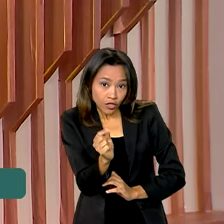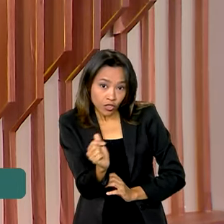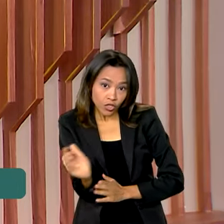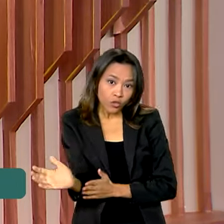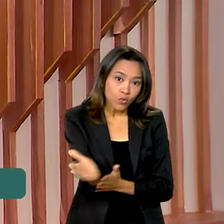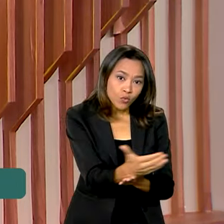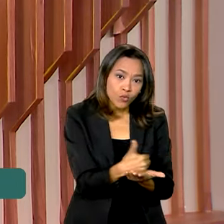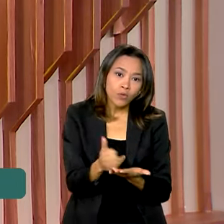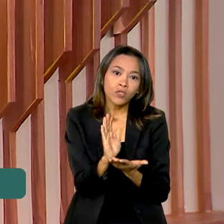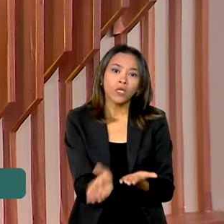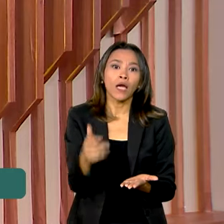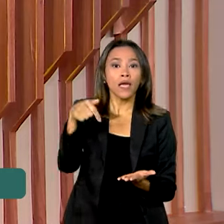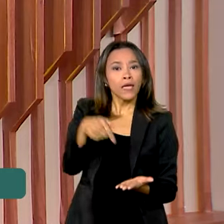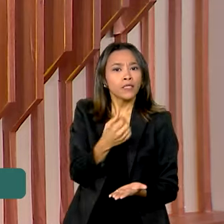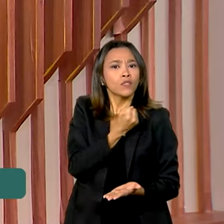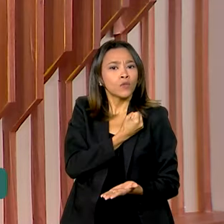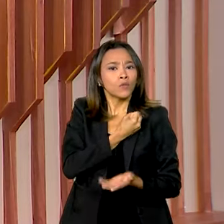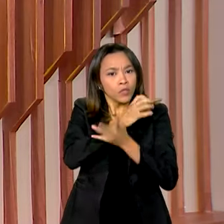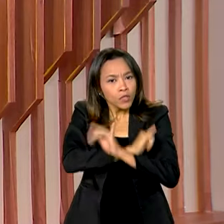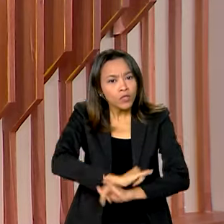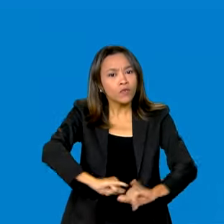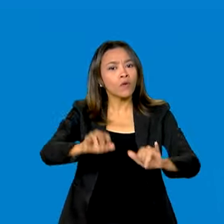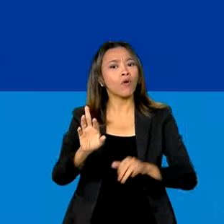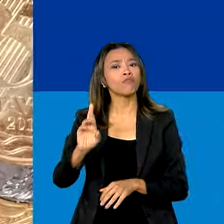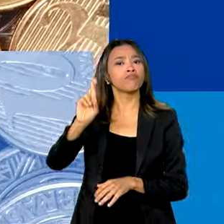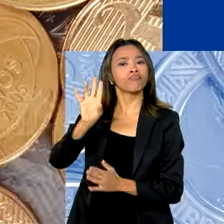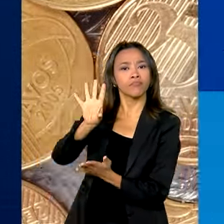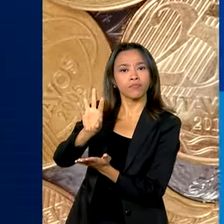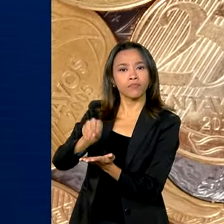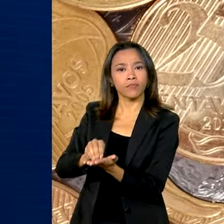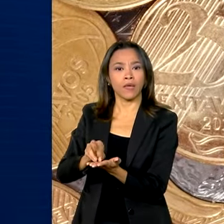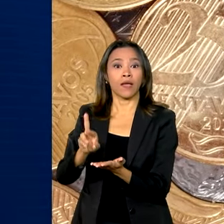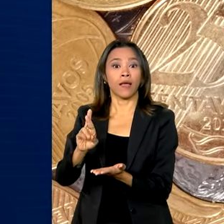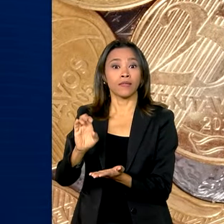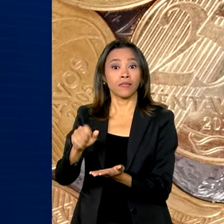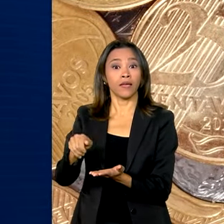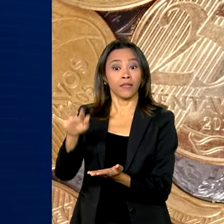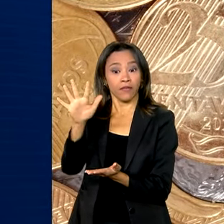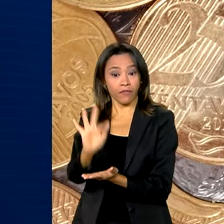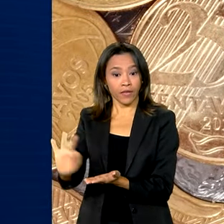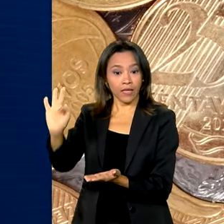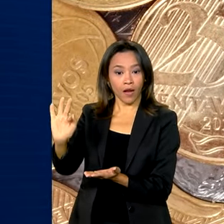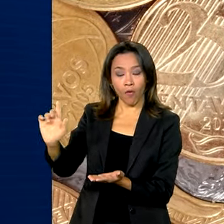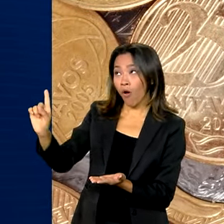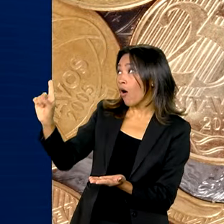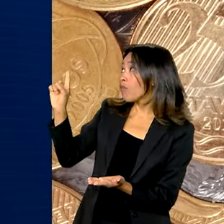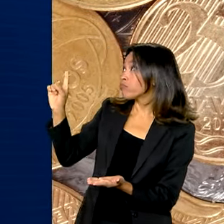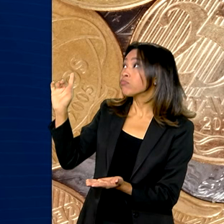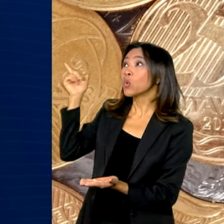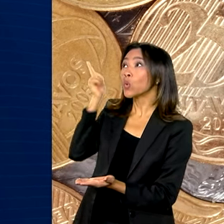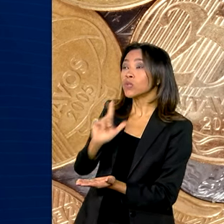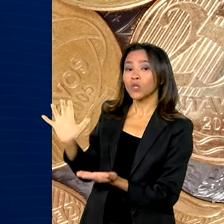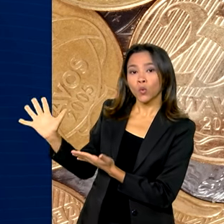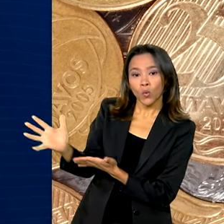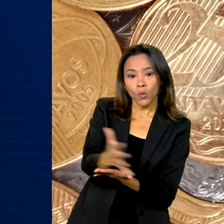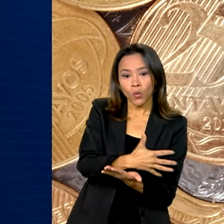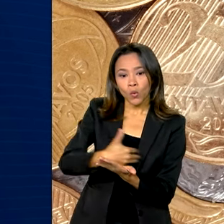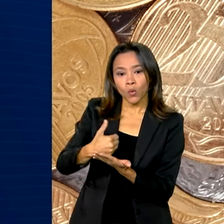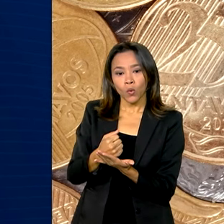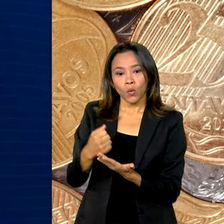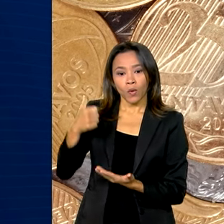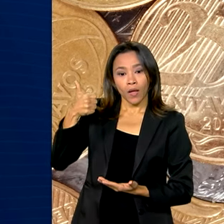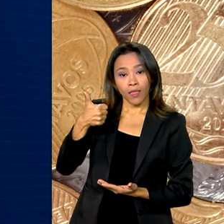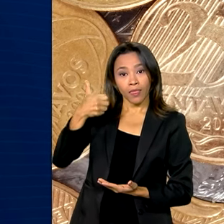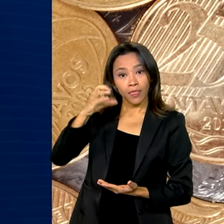ano. Os números são da Receita Federal. O governo federal conseguiu arrecadar 10,46